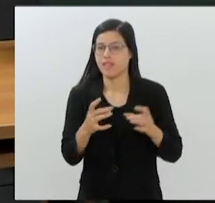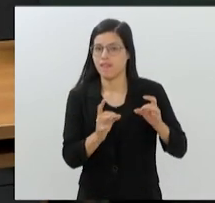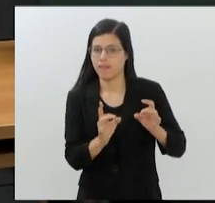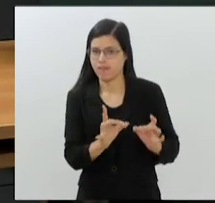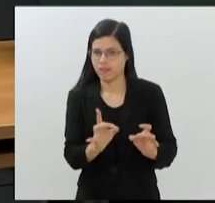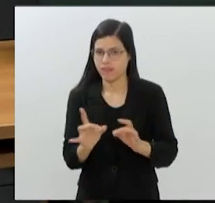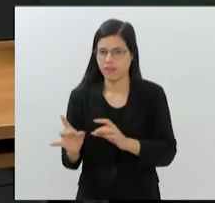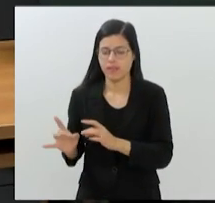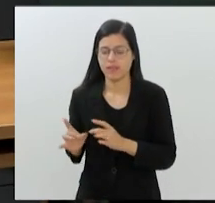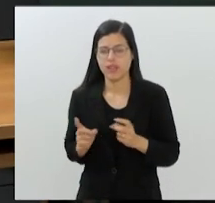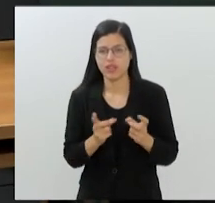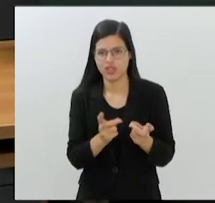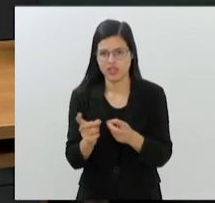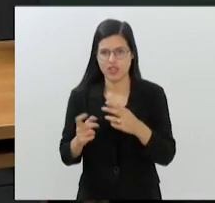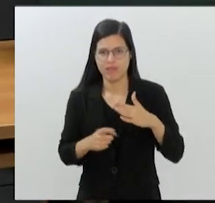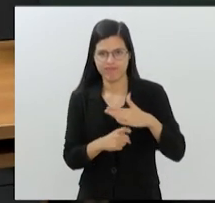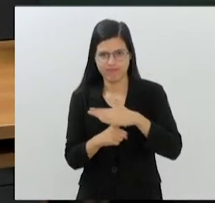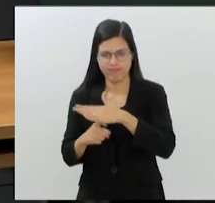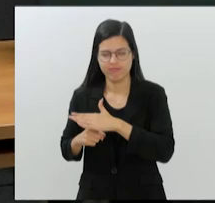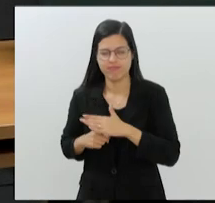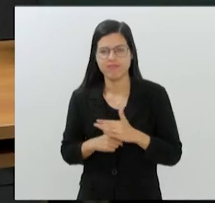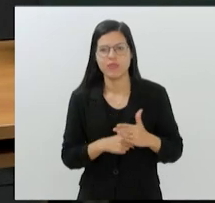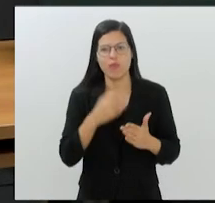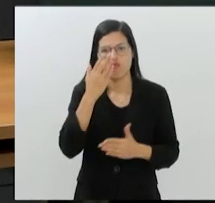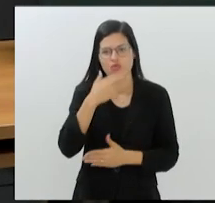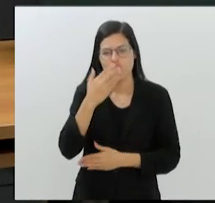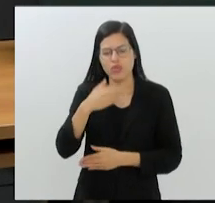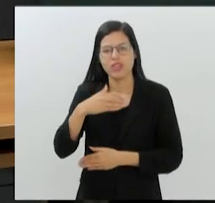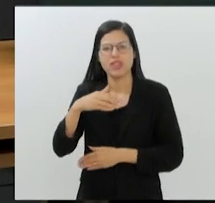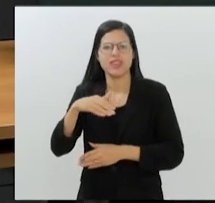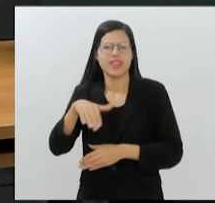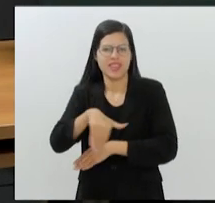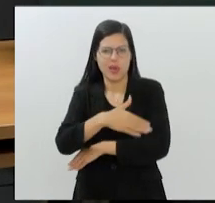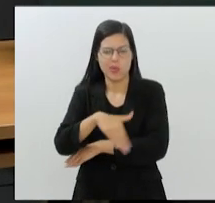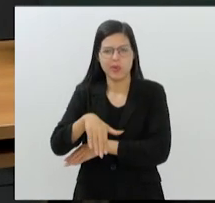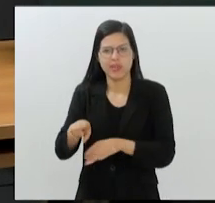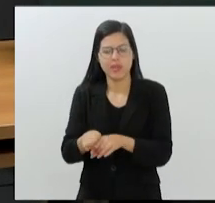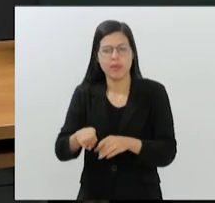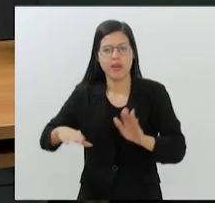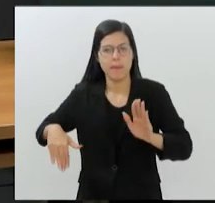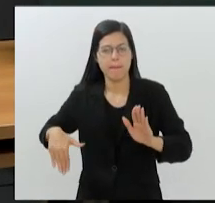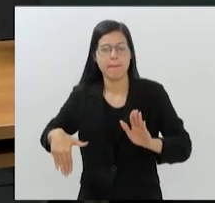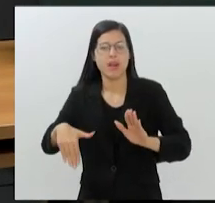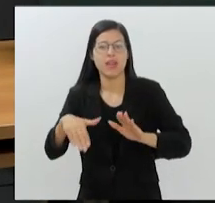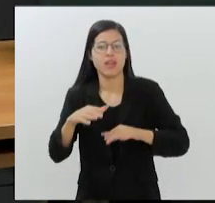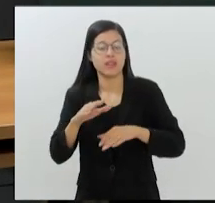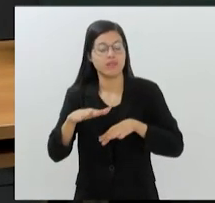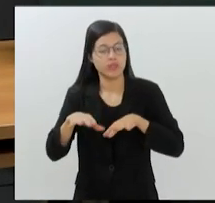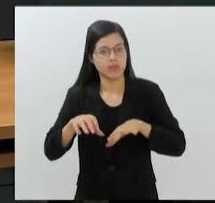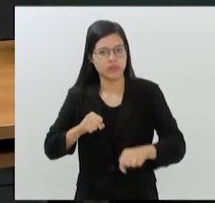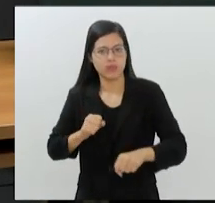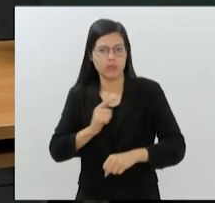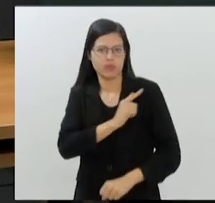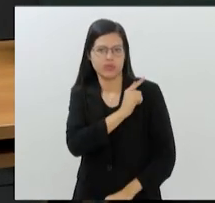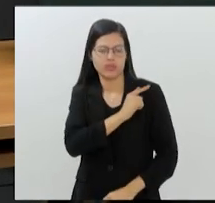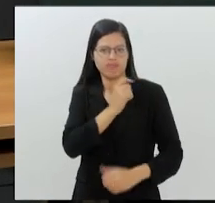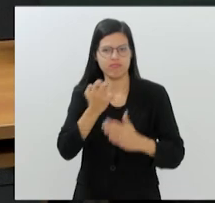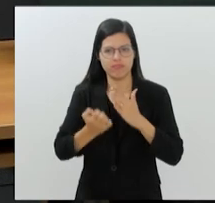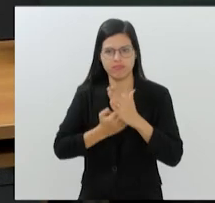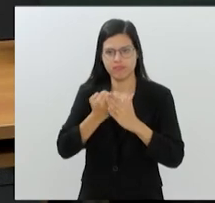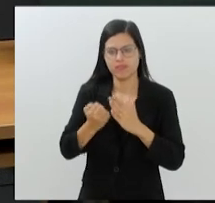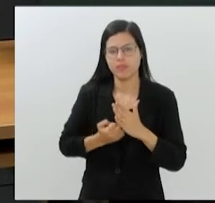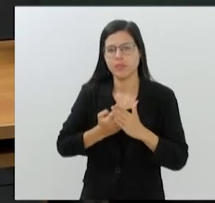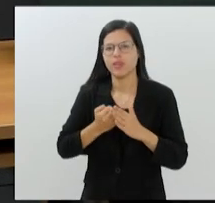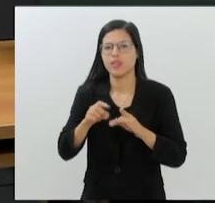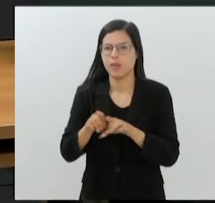frutas em sinais de trânsito e bebidas na praia. Criado na comunidade de Manguinhos, ele se formou em gestão empresarial e gastronomia e